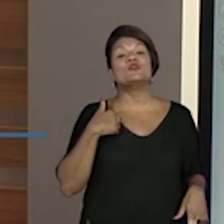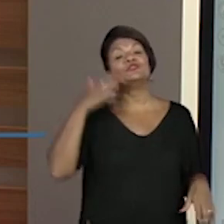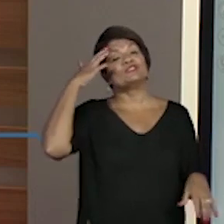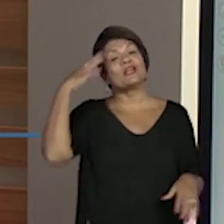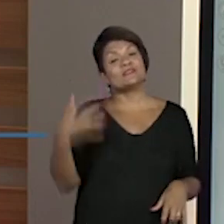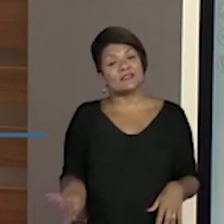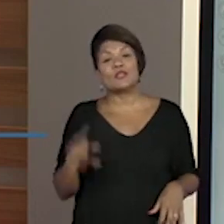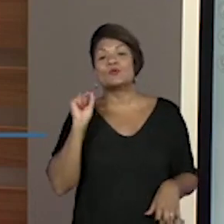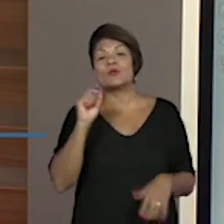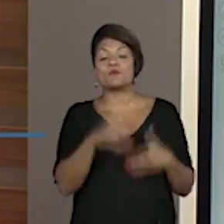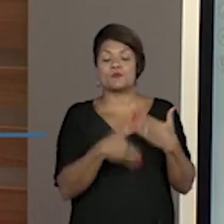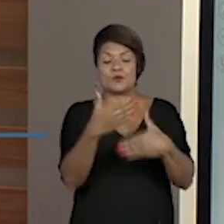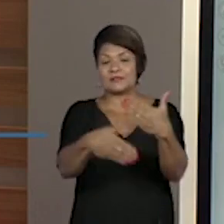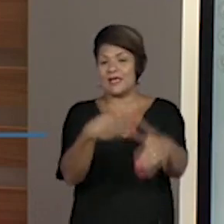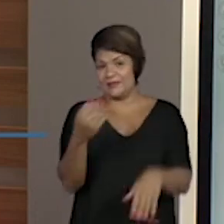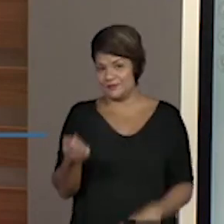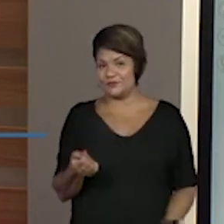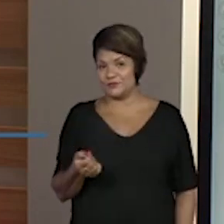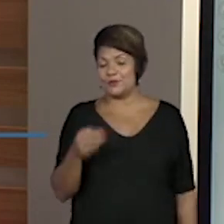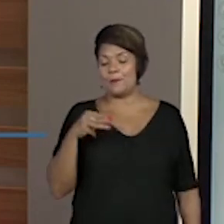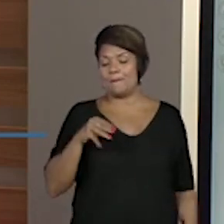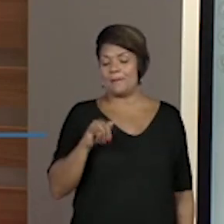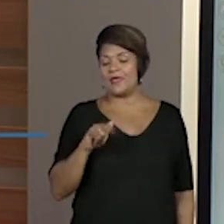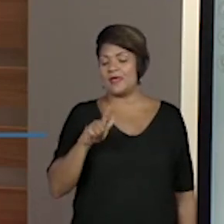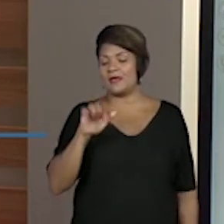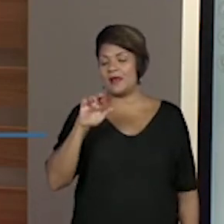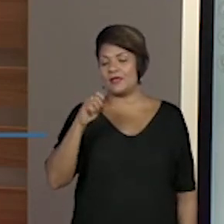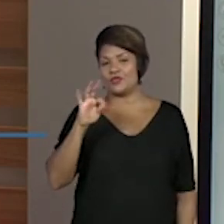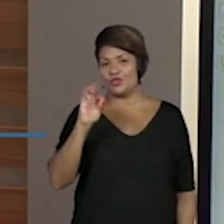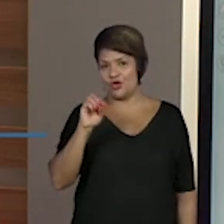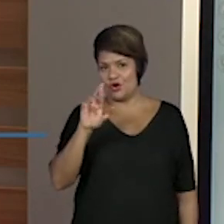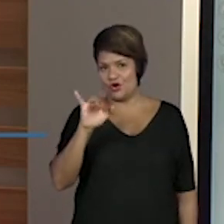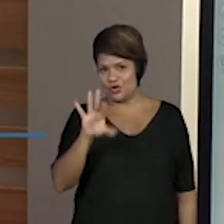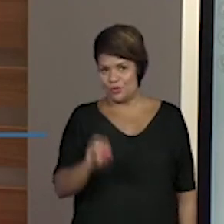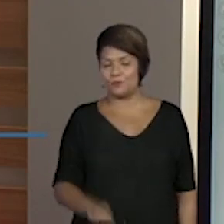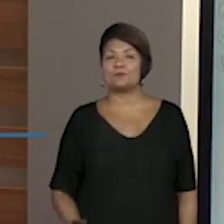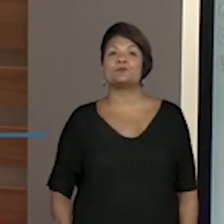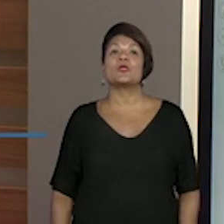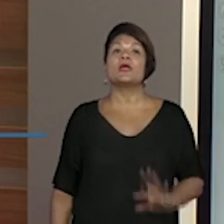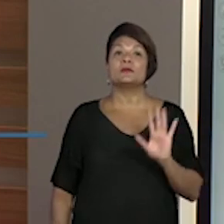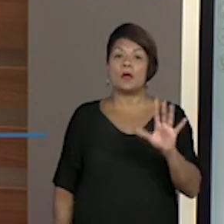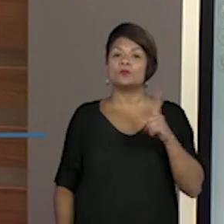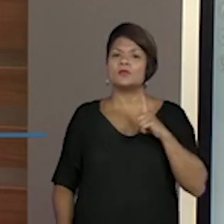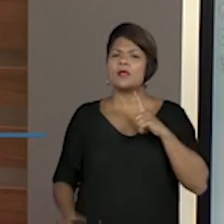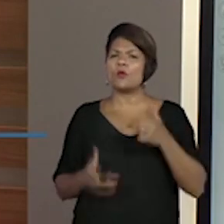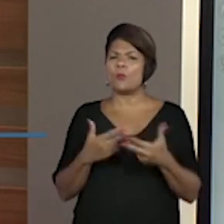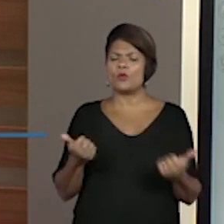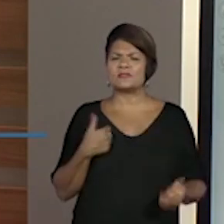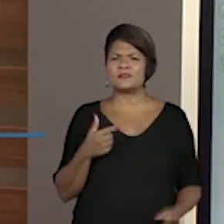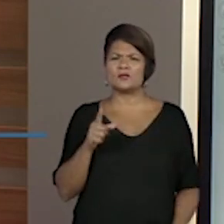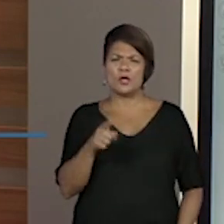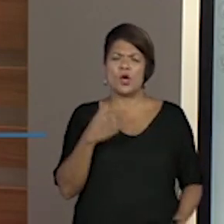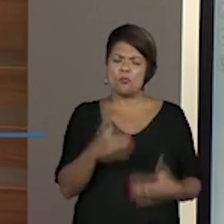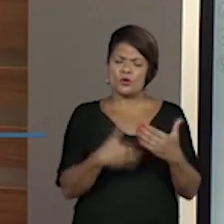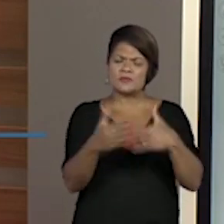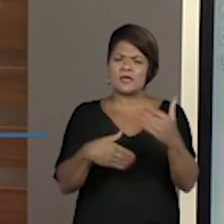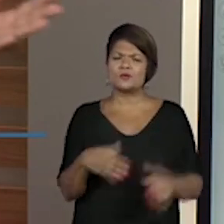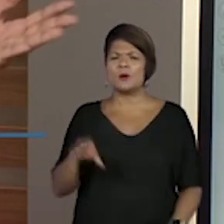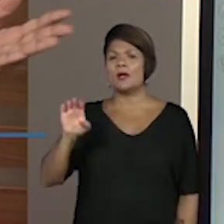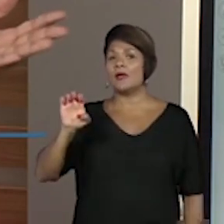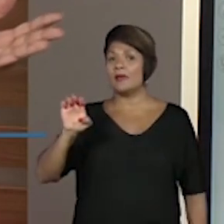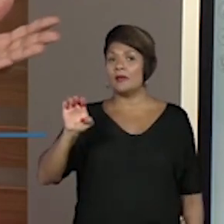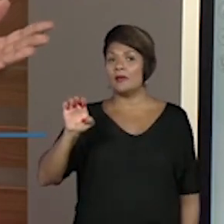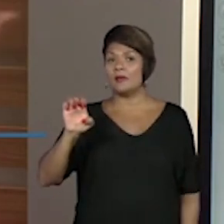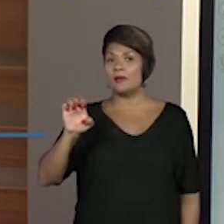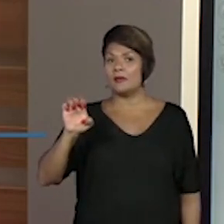processo migratório. Mas você falou aí no começo aí de algo chamado emigração. O